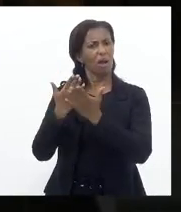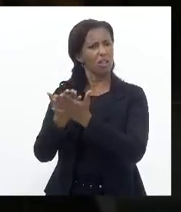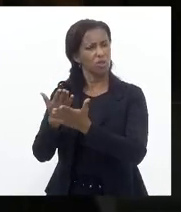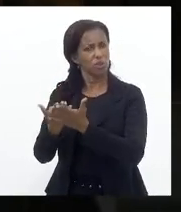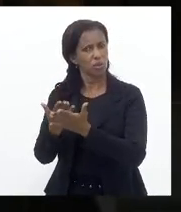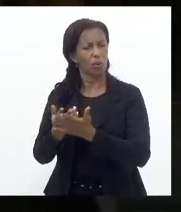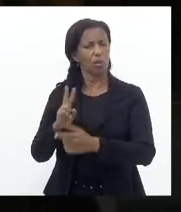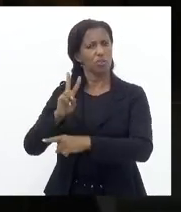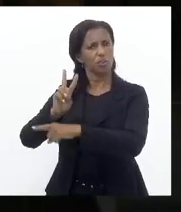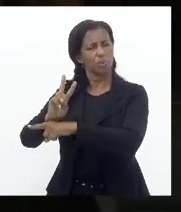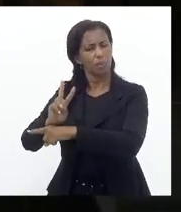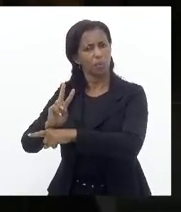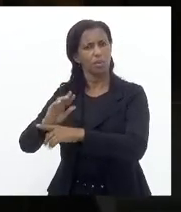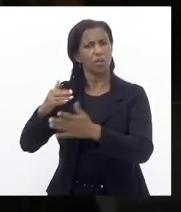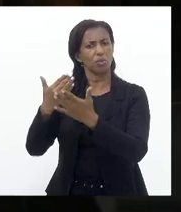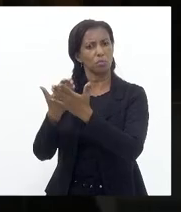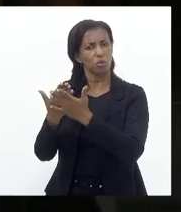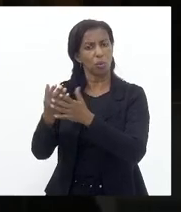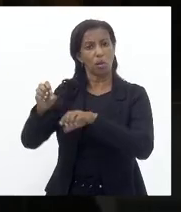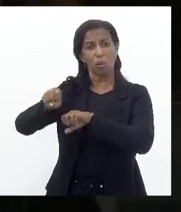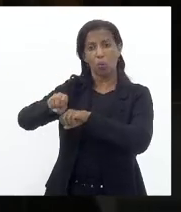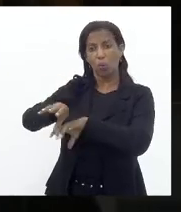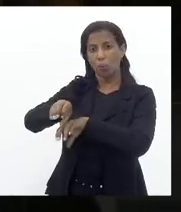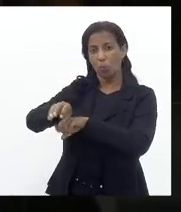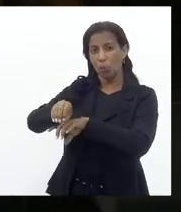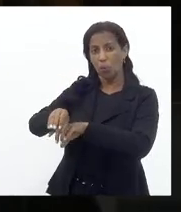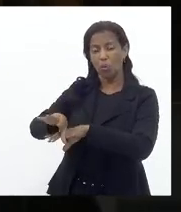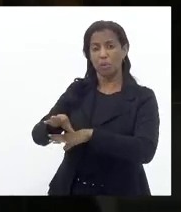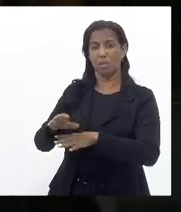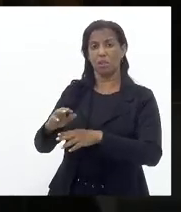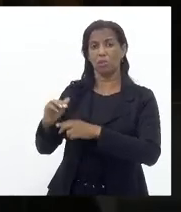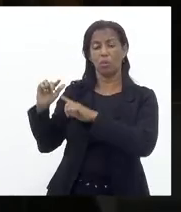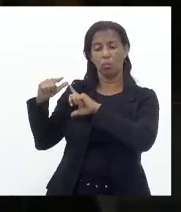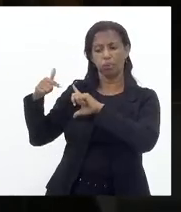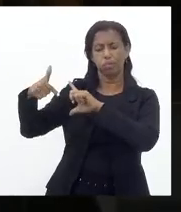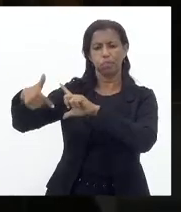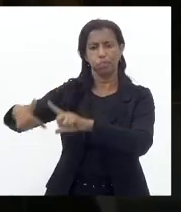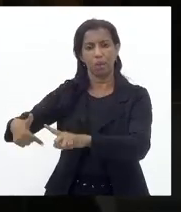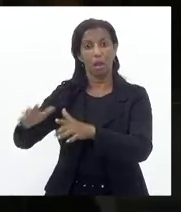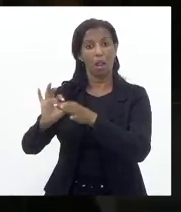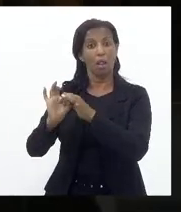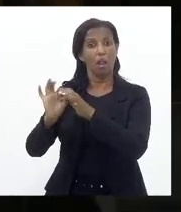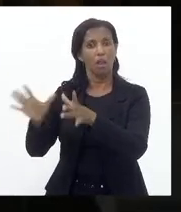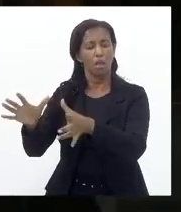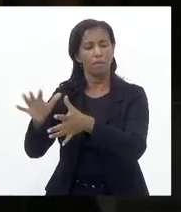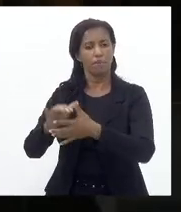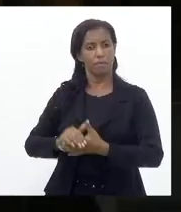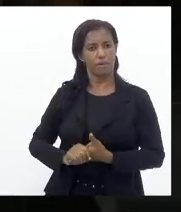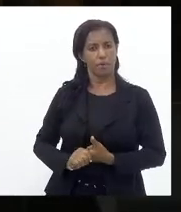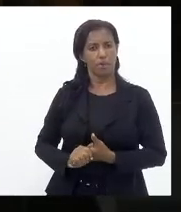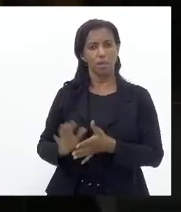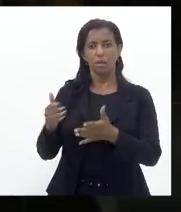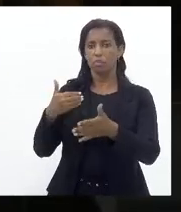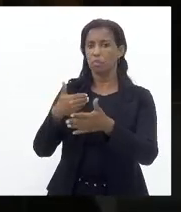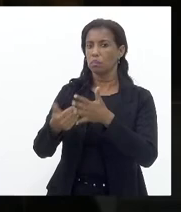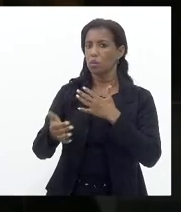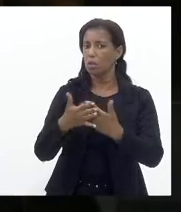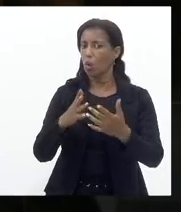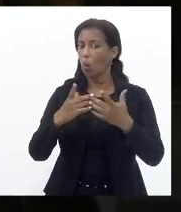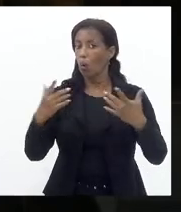defendemos Uma escola Uma educação Emancipadora Uma educação Livre De qualquer